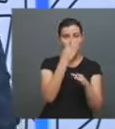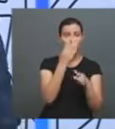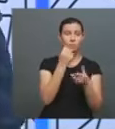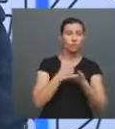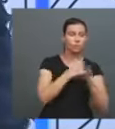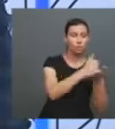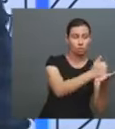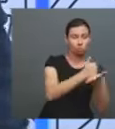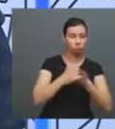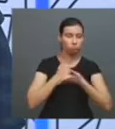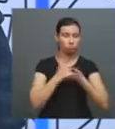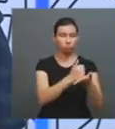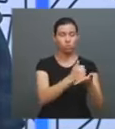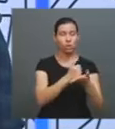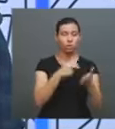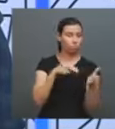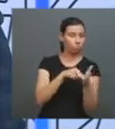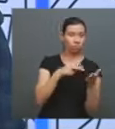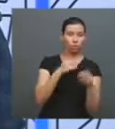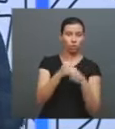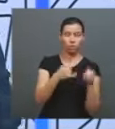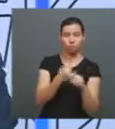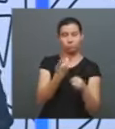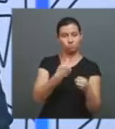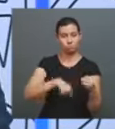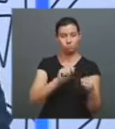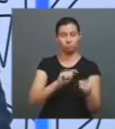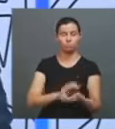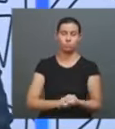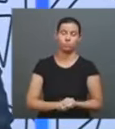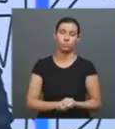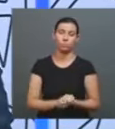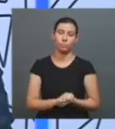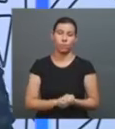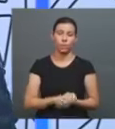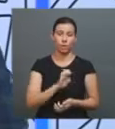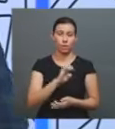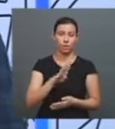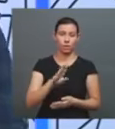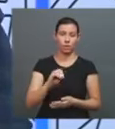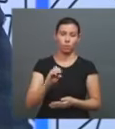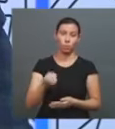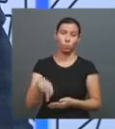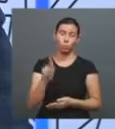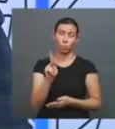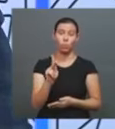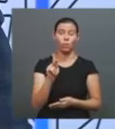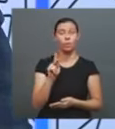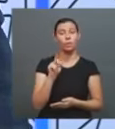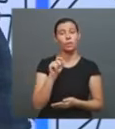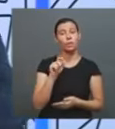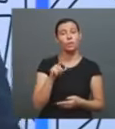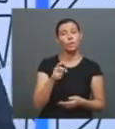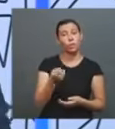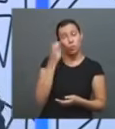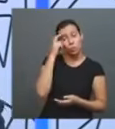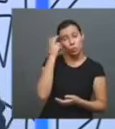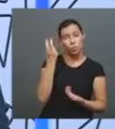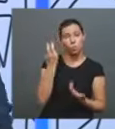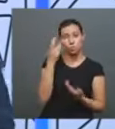livro, né? E o que eu acho que, na verdade, o e-book e o próprio livro na cultura brasileira está tendo um processo de perda de